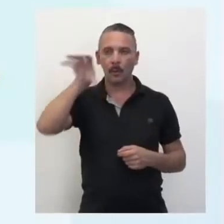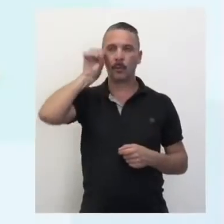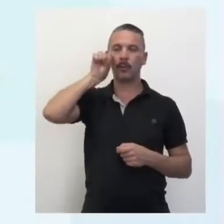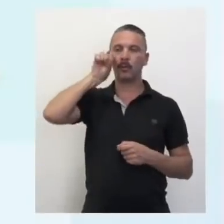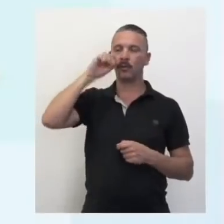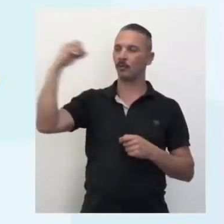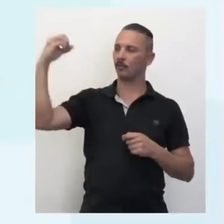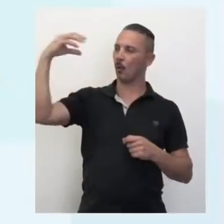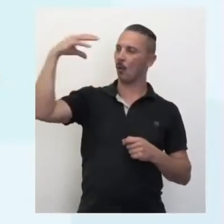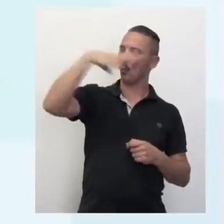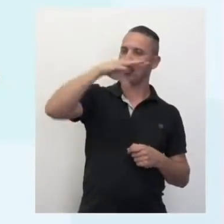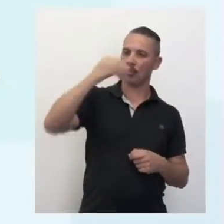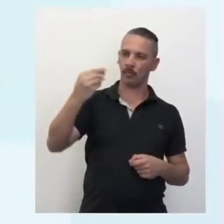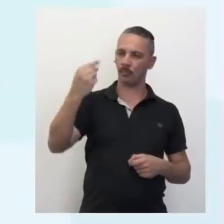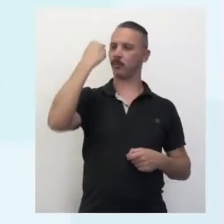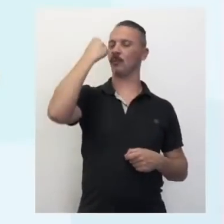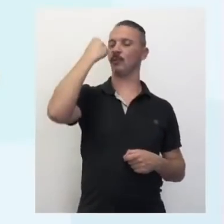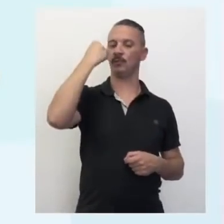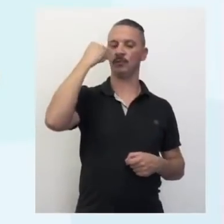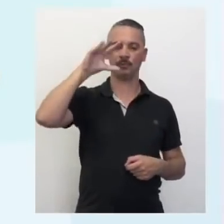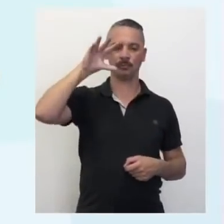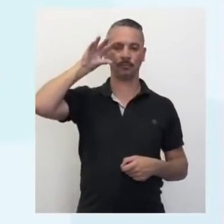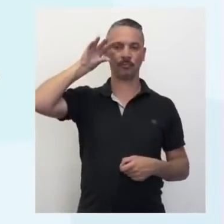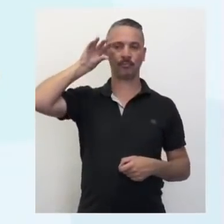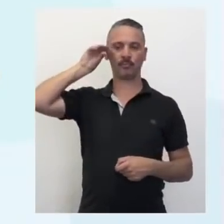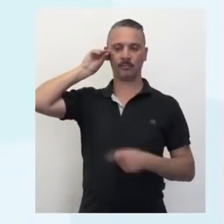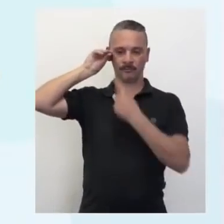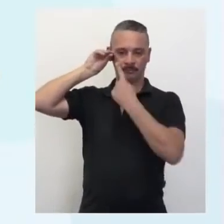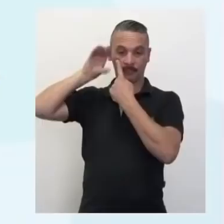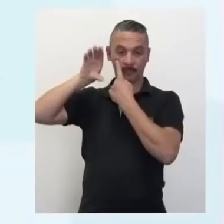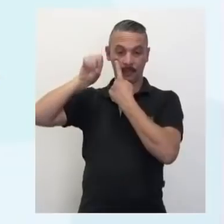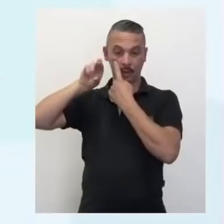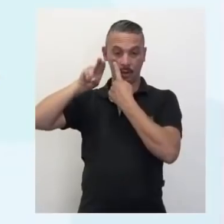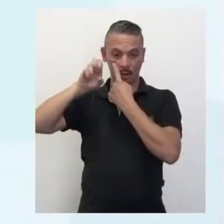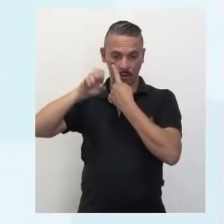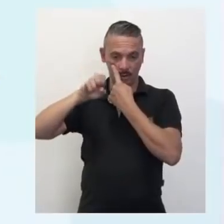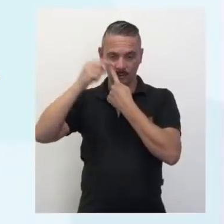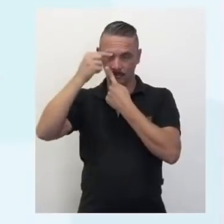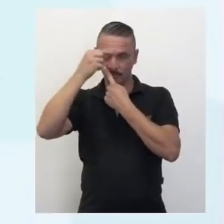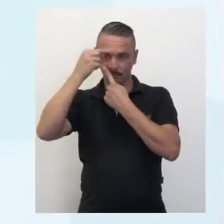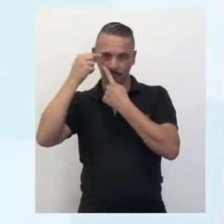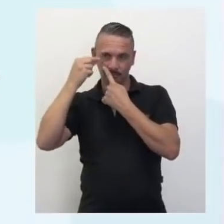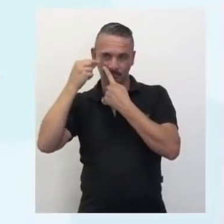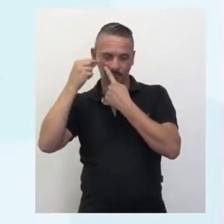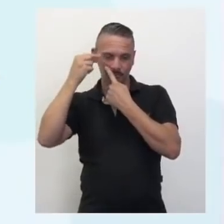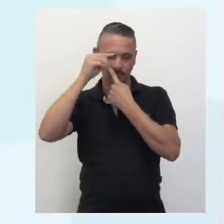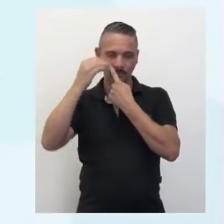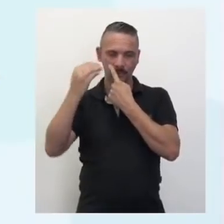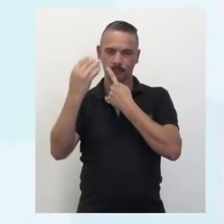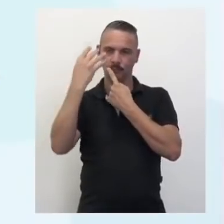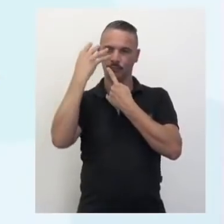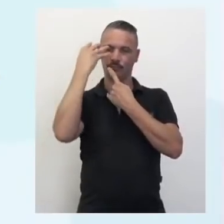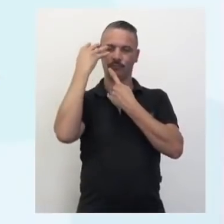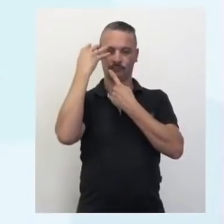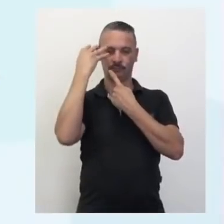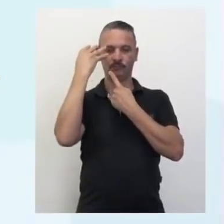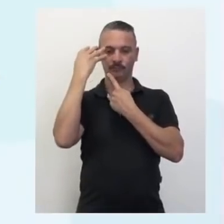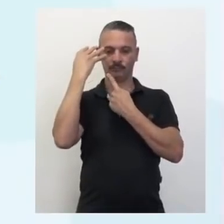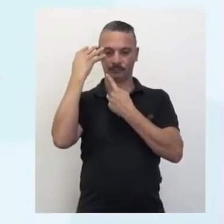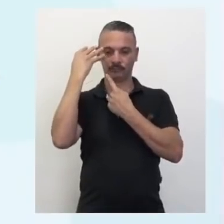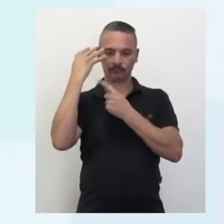que passa ali por uma parte anterior, tem a córnea ali, depois tem a pupila, que é a entrada de luz. Essa luz, então,